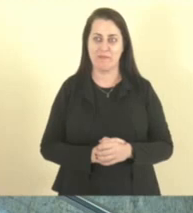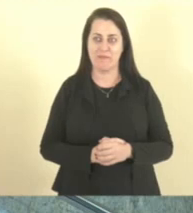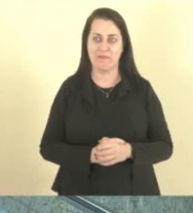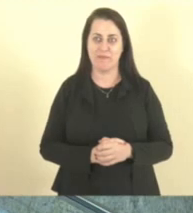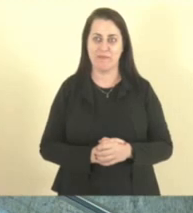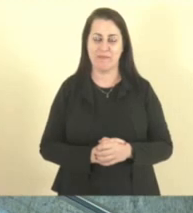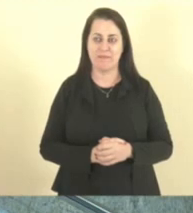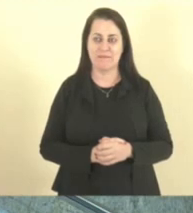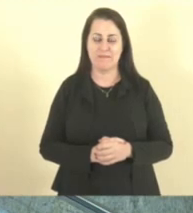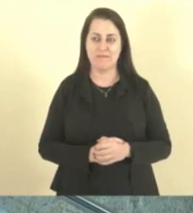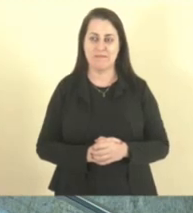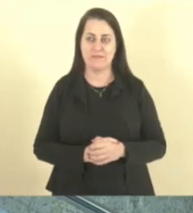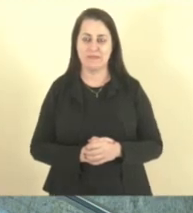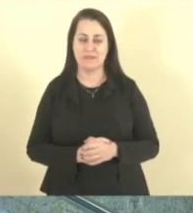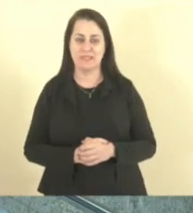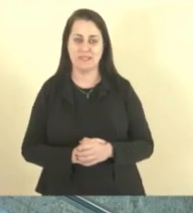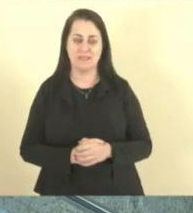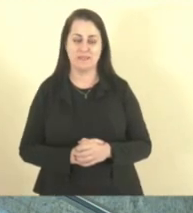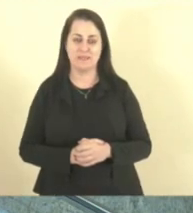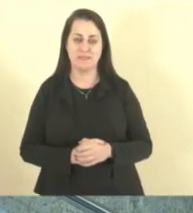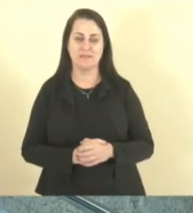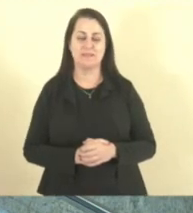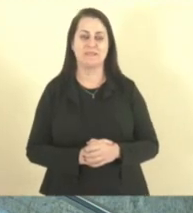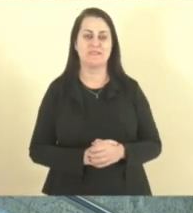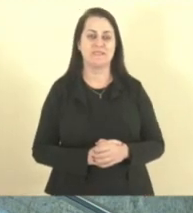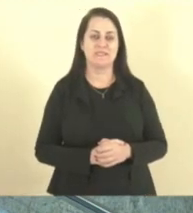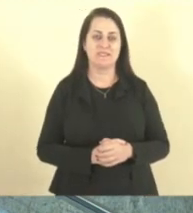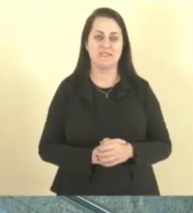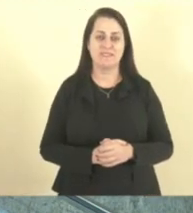É isso mesmo. É ao migos de cachorro mesmo.